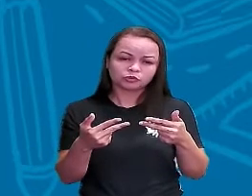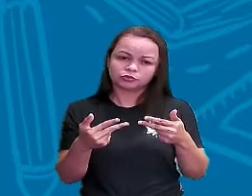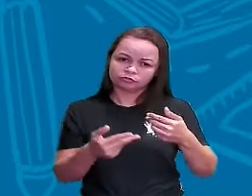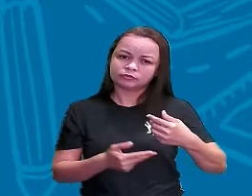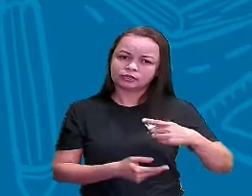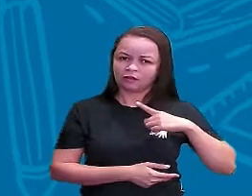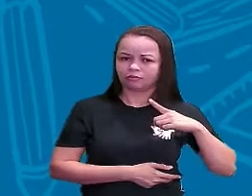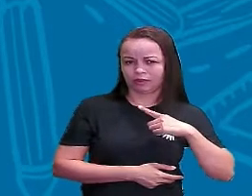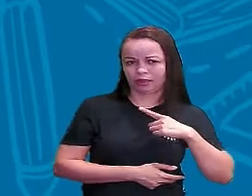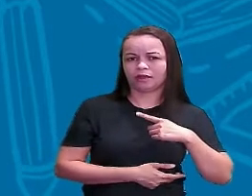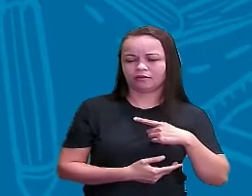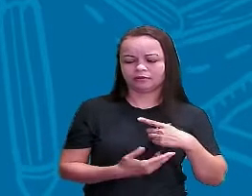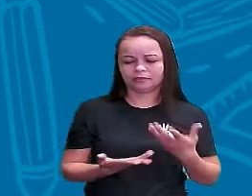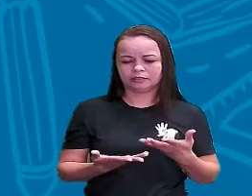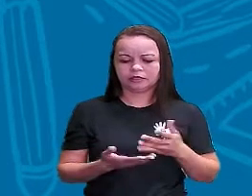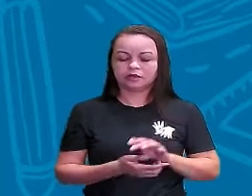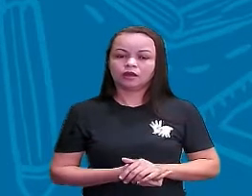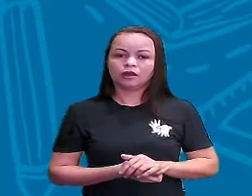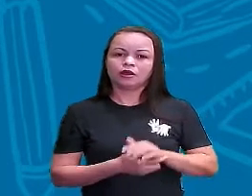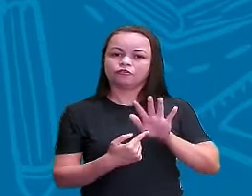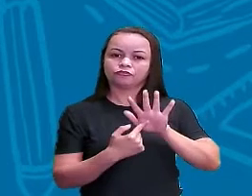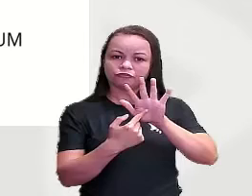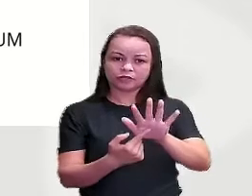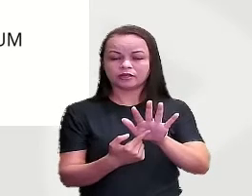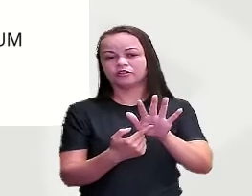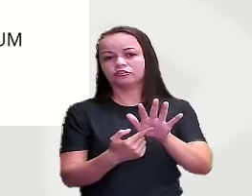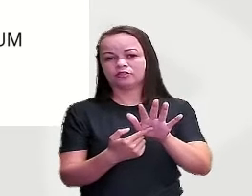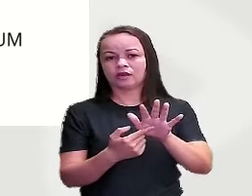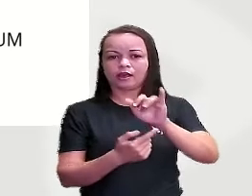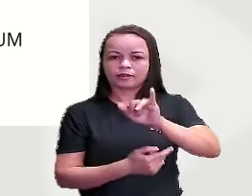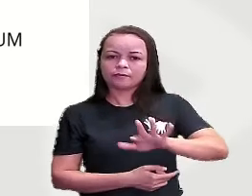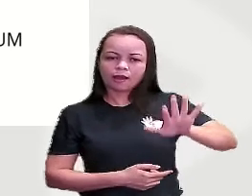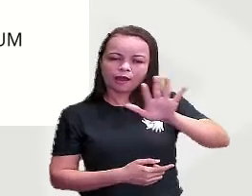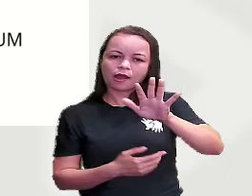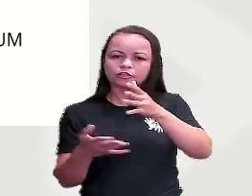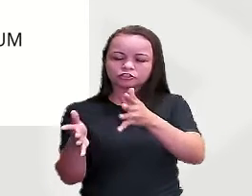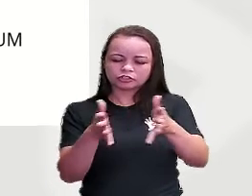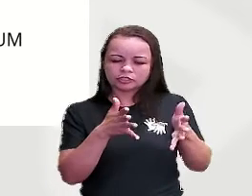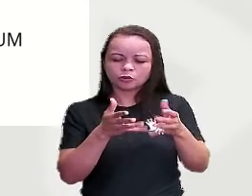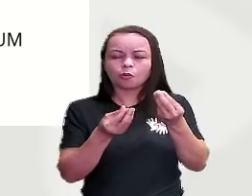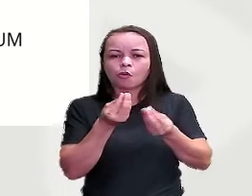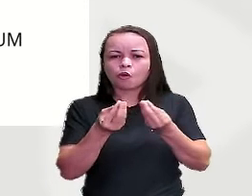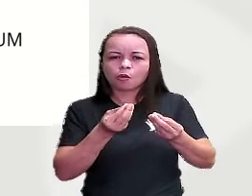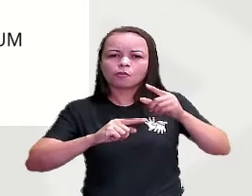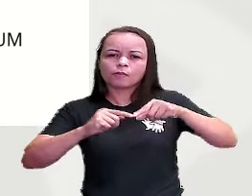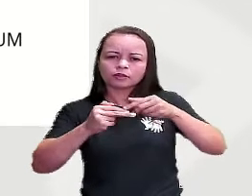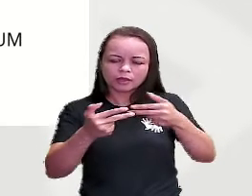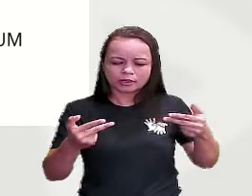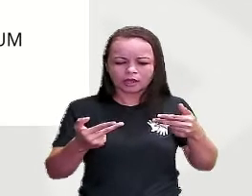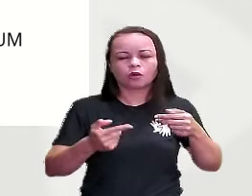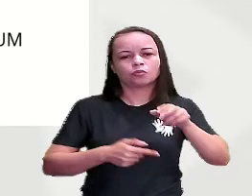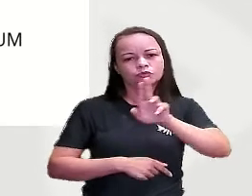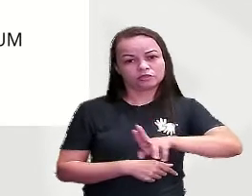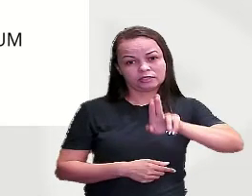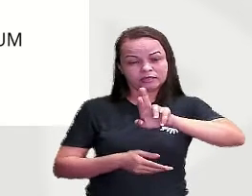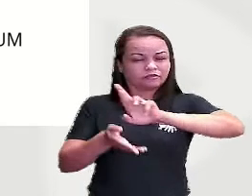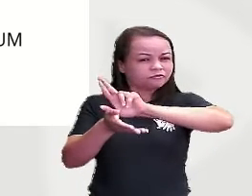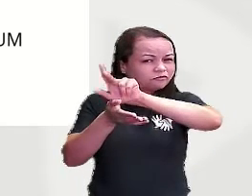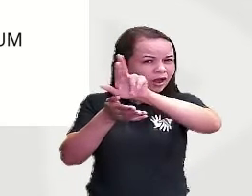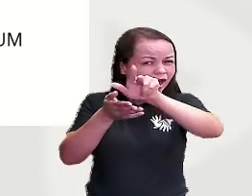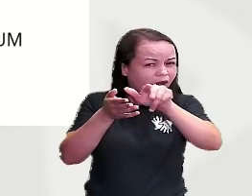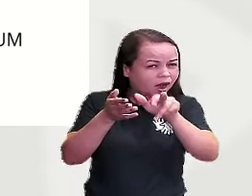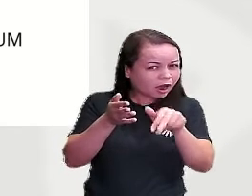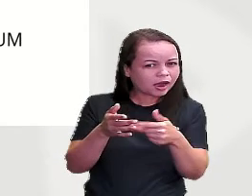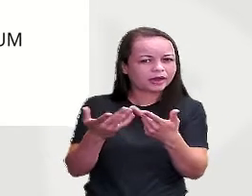Veja nas imagens a seguir Como o mesmo material Pode ser utilizado Para a fabricação de diferentes